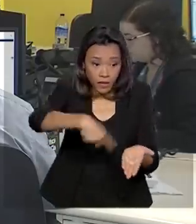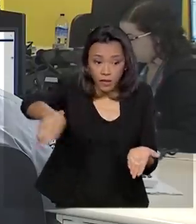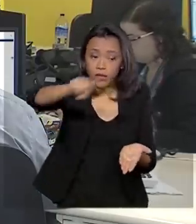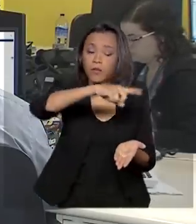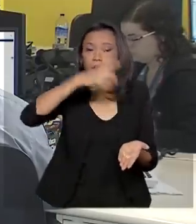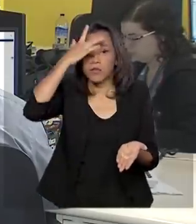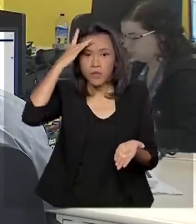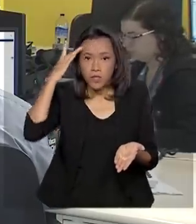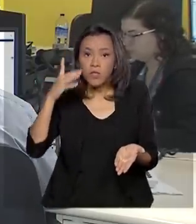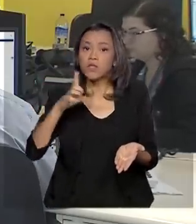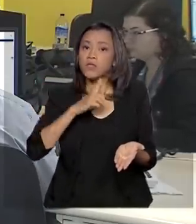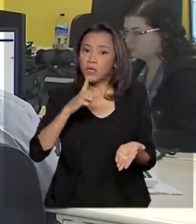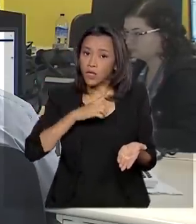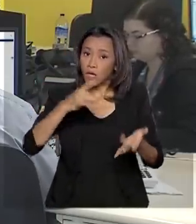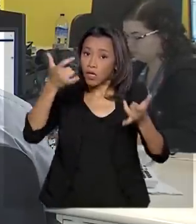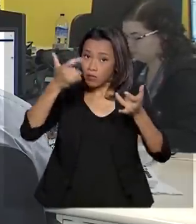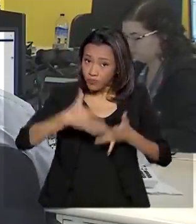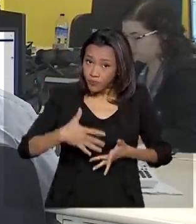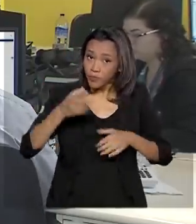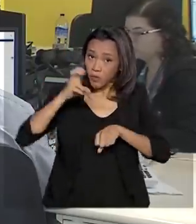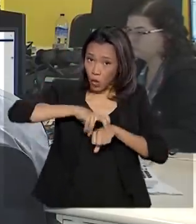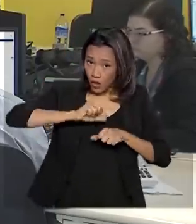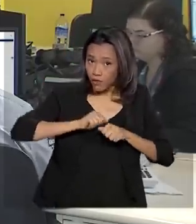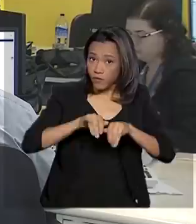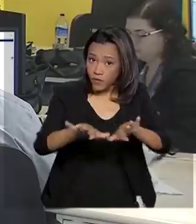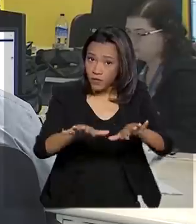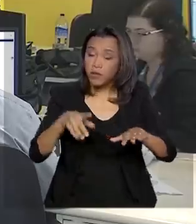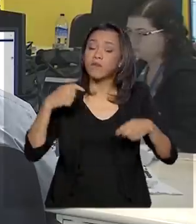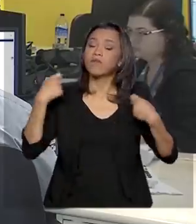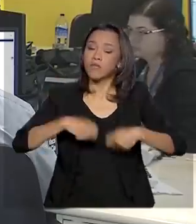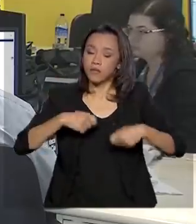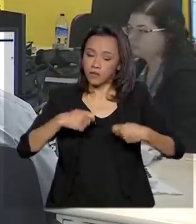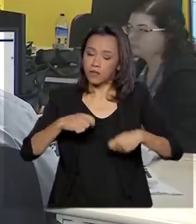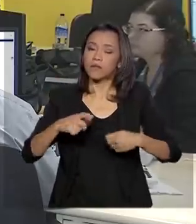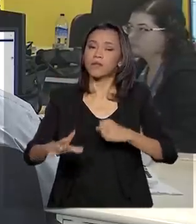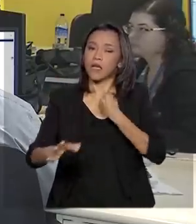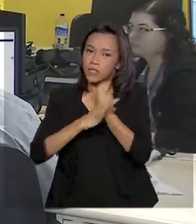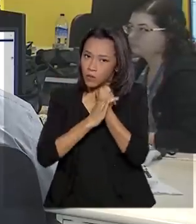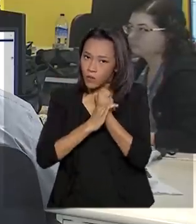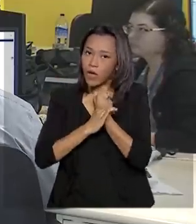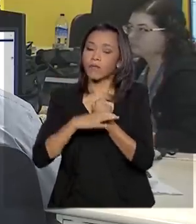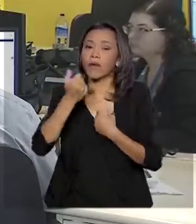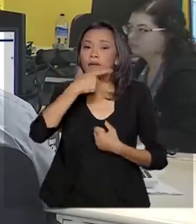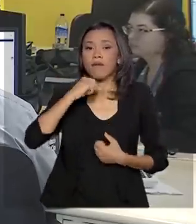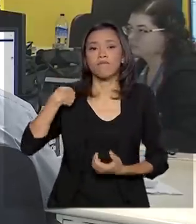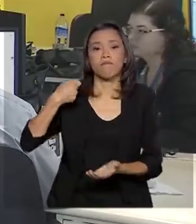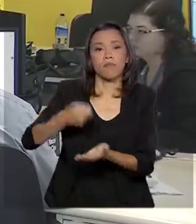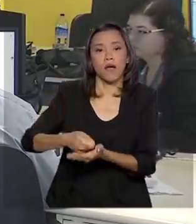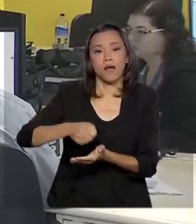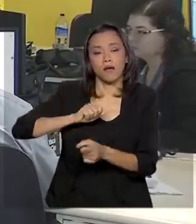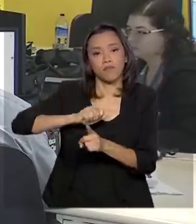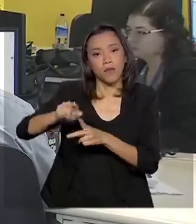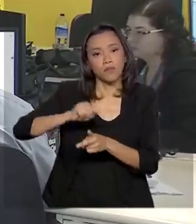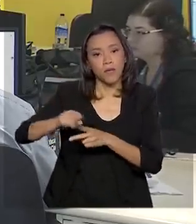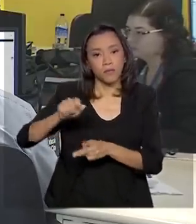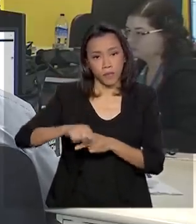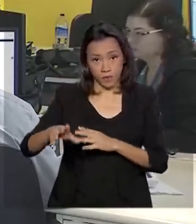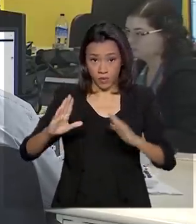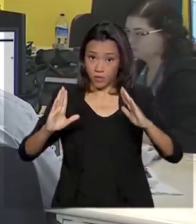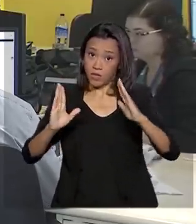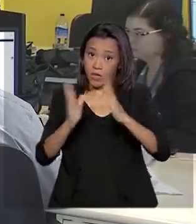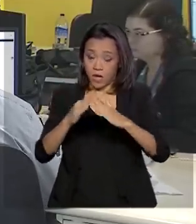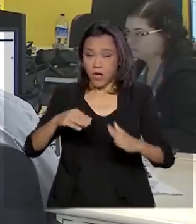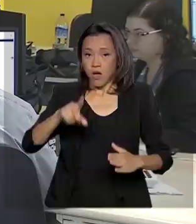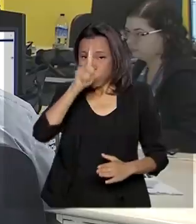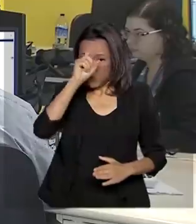diagnosticados com o Covid-19, também é assegurado aos beneficiários de planos de saúde. Veja o esclarecimento dado pelo ministro